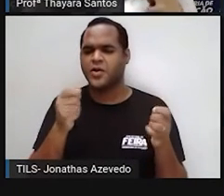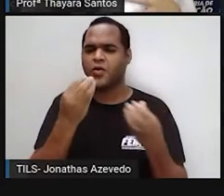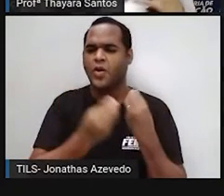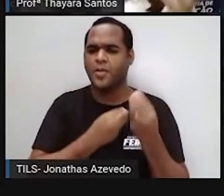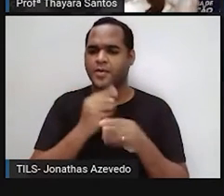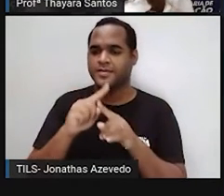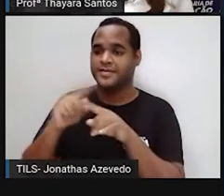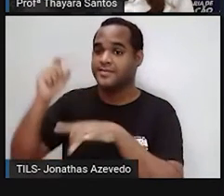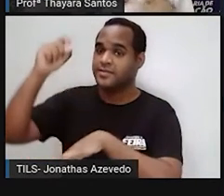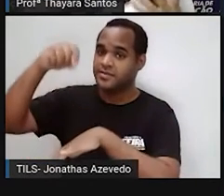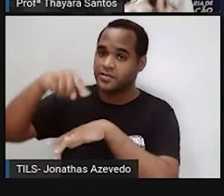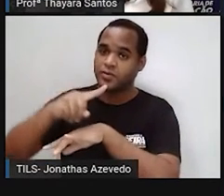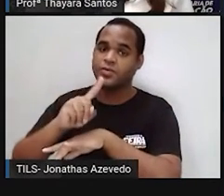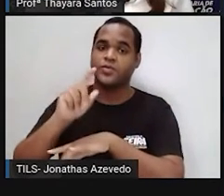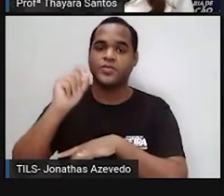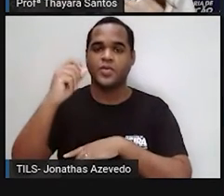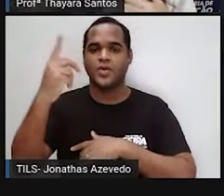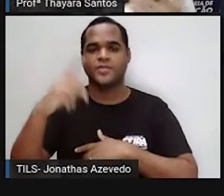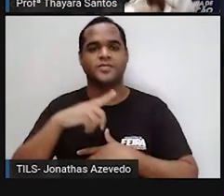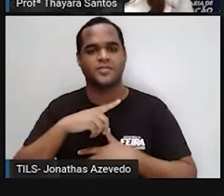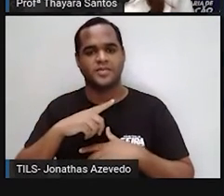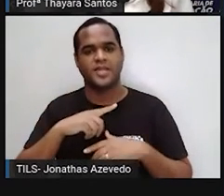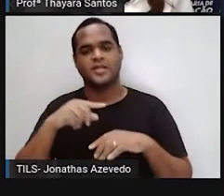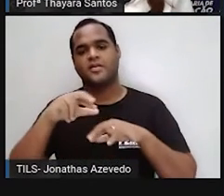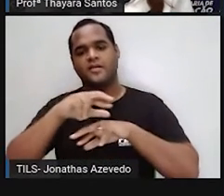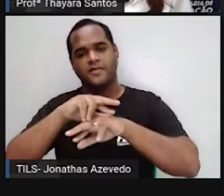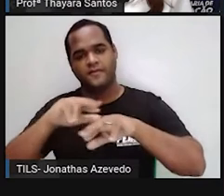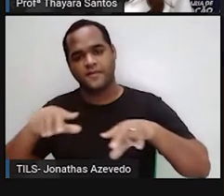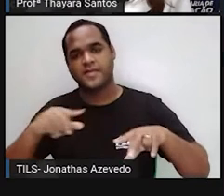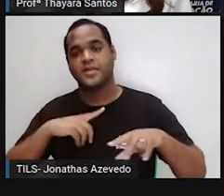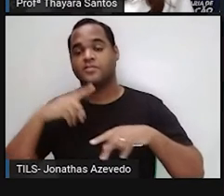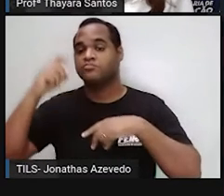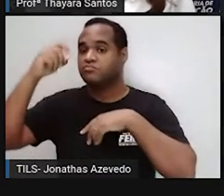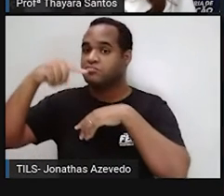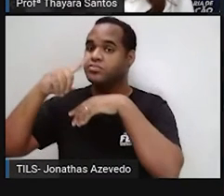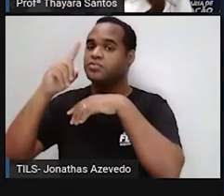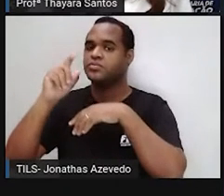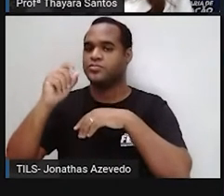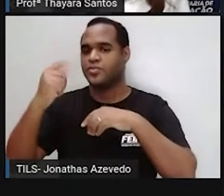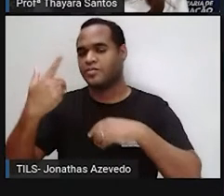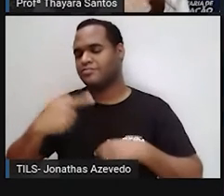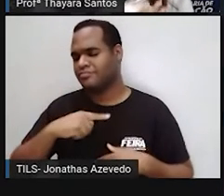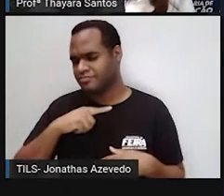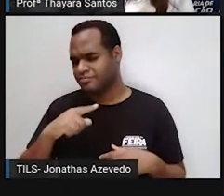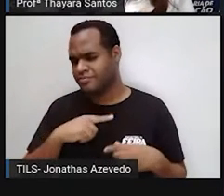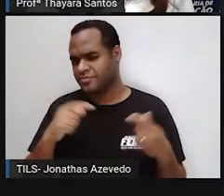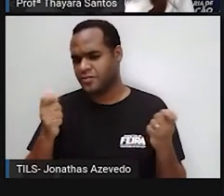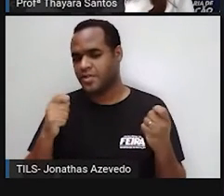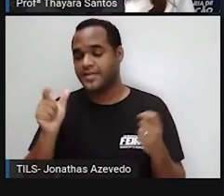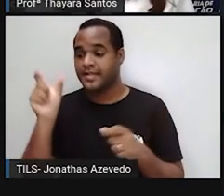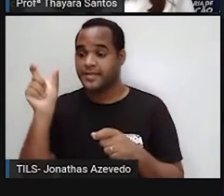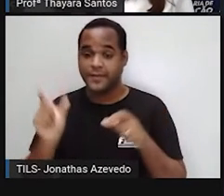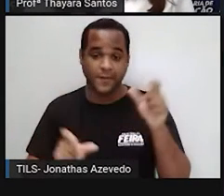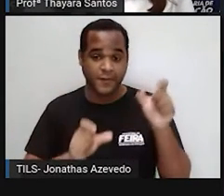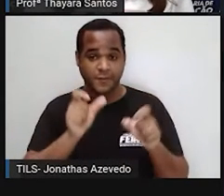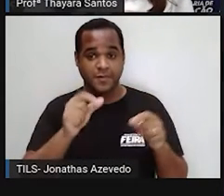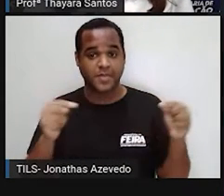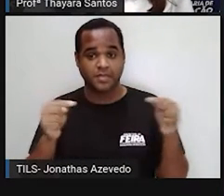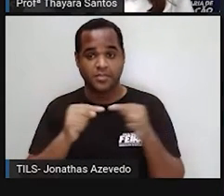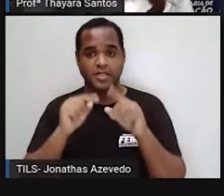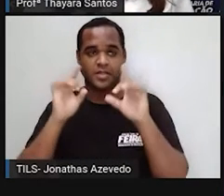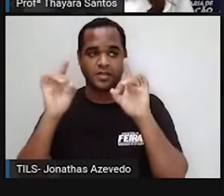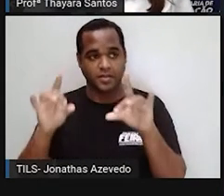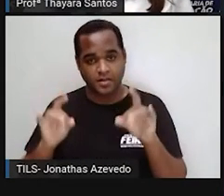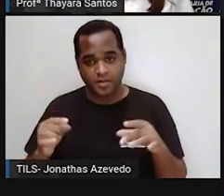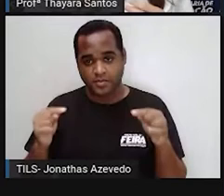radiação solar, a forma como os polos recebem essa radiação solar. E é justamente por essas características especiais que as